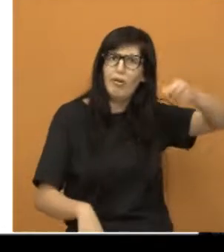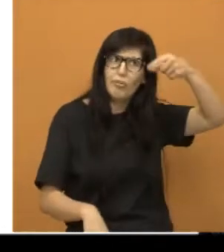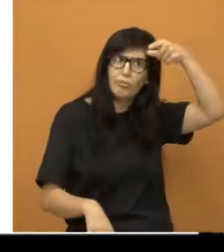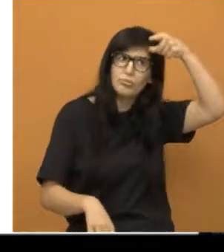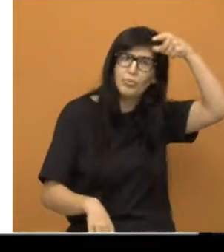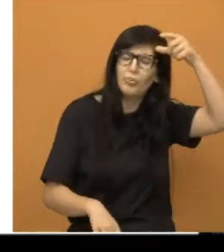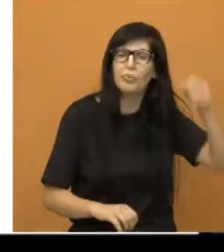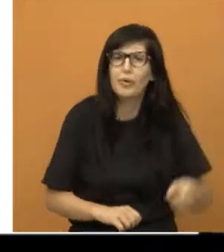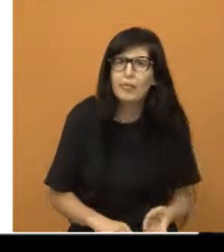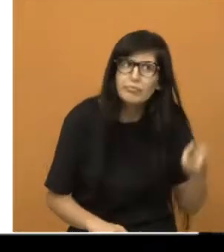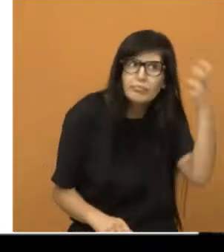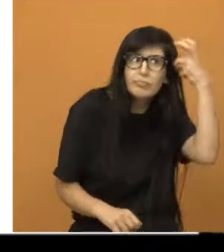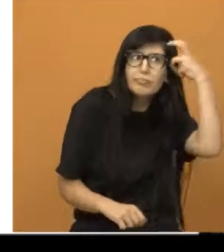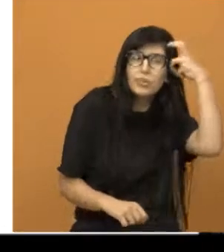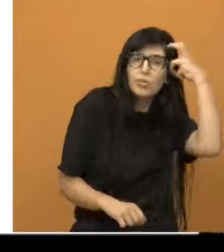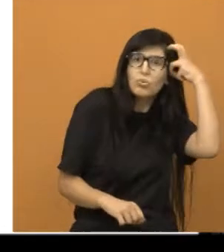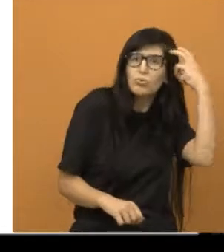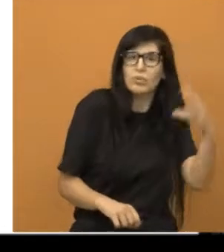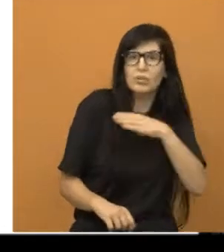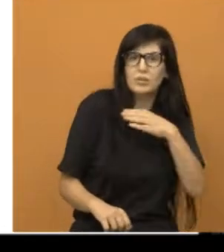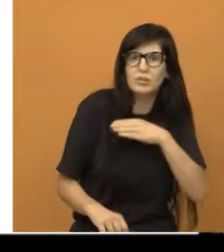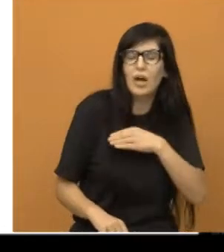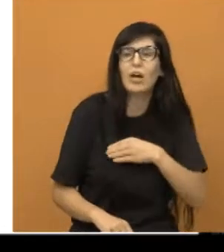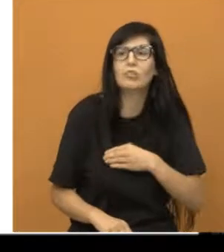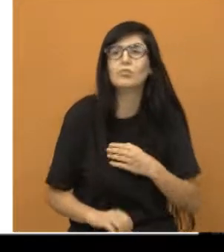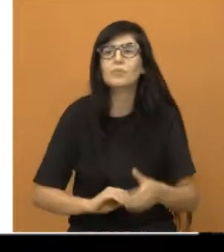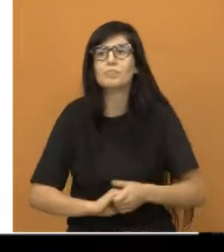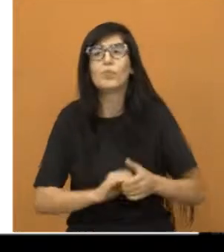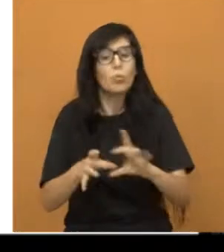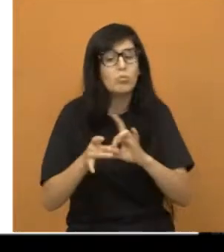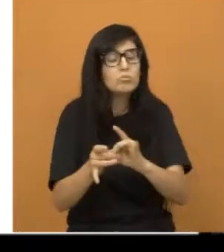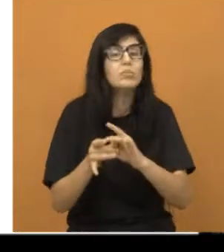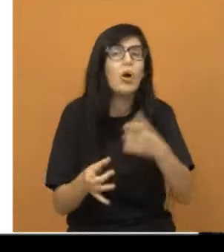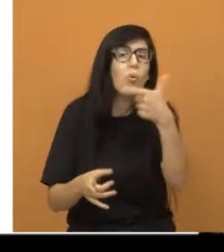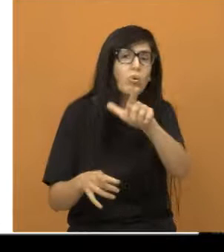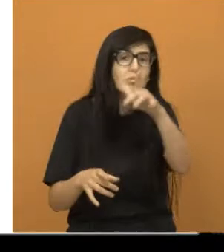e também outras lideranças, segmentos culturais.